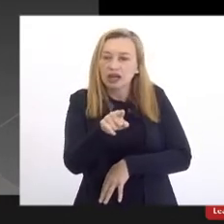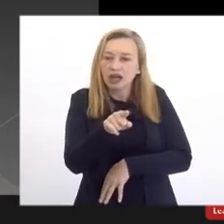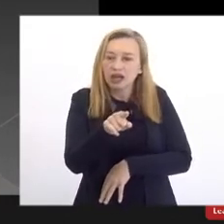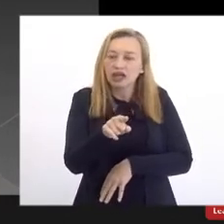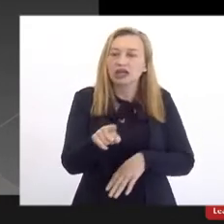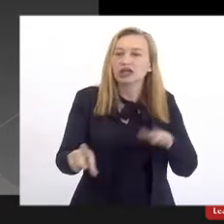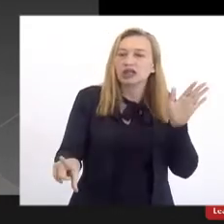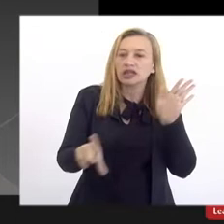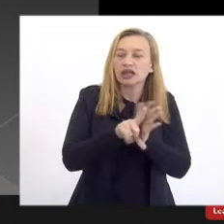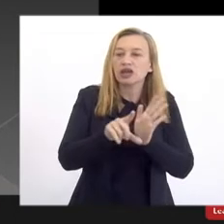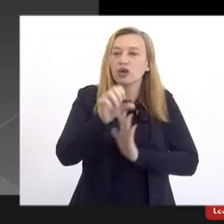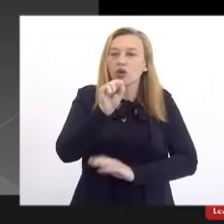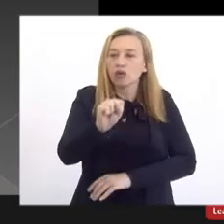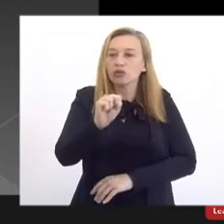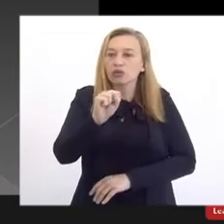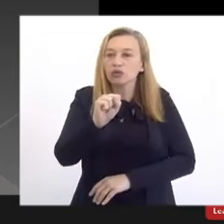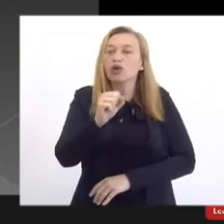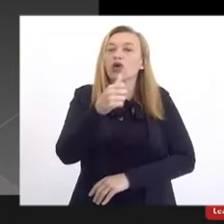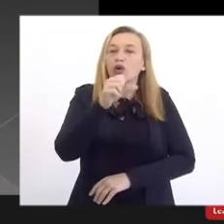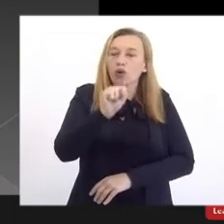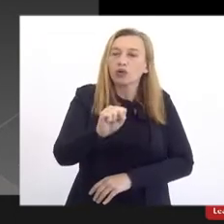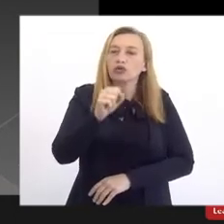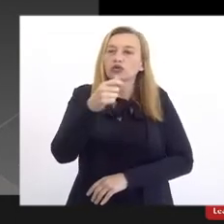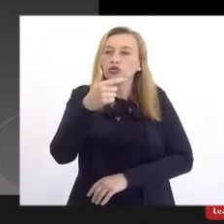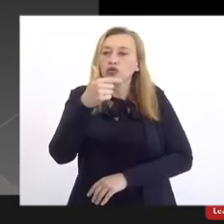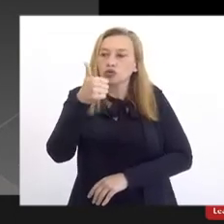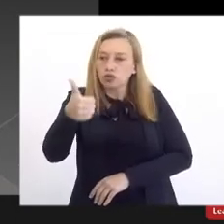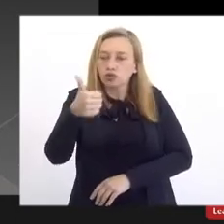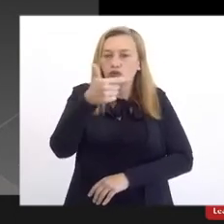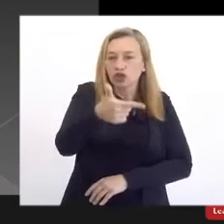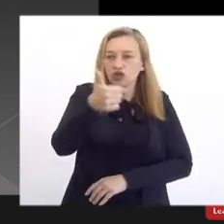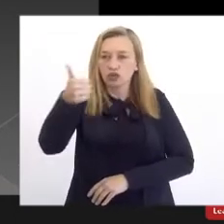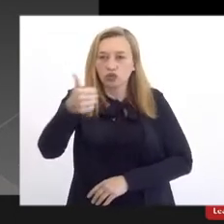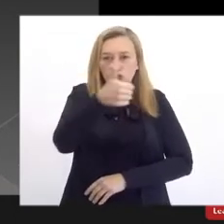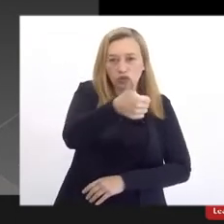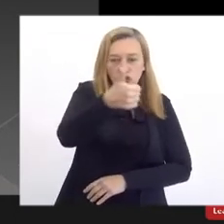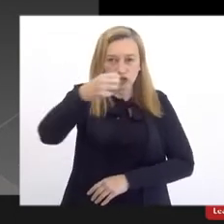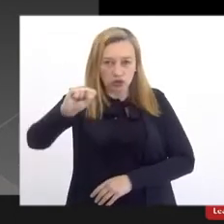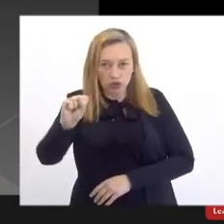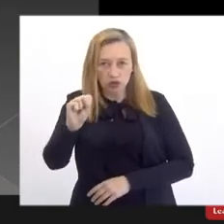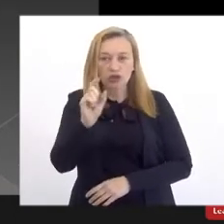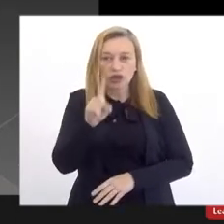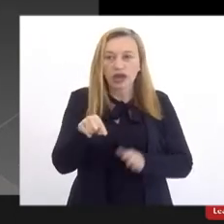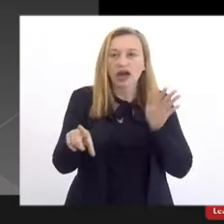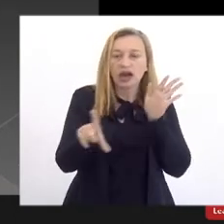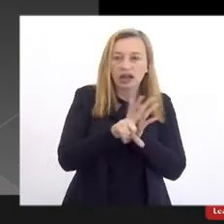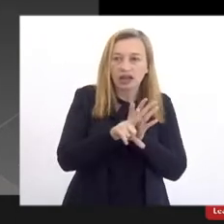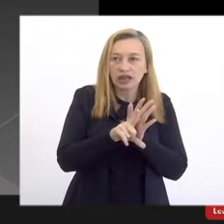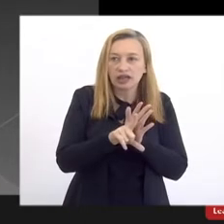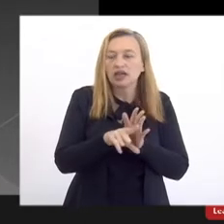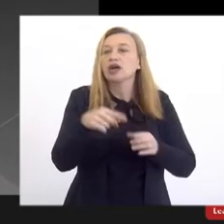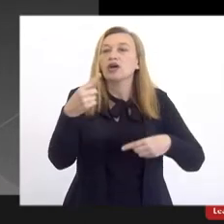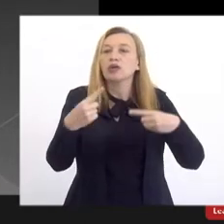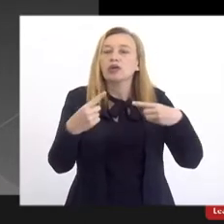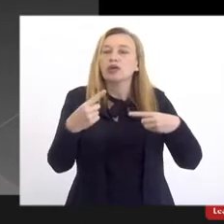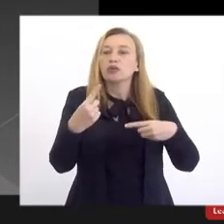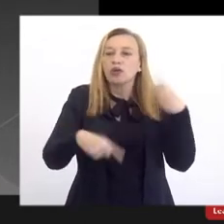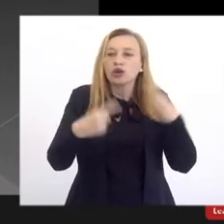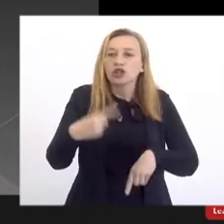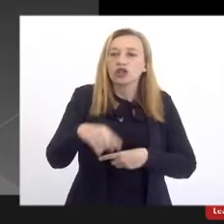pela lei, 8.121, né, de 2018, né, que é a lei da política de cotas.